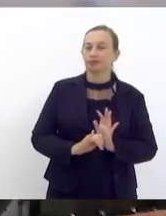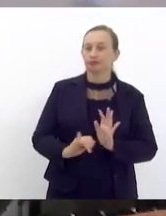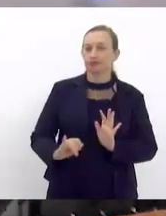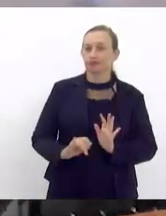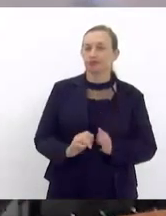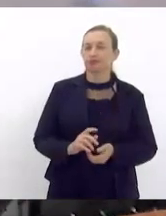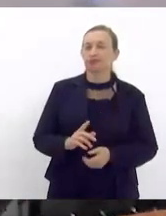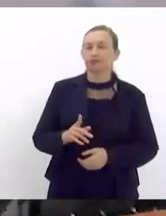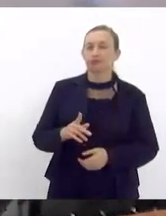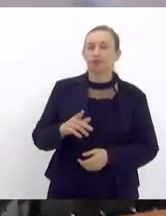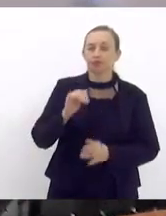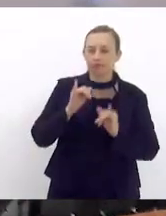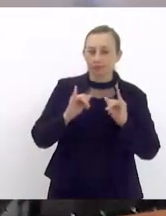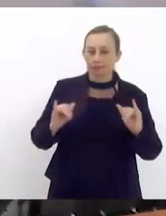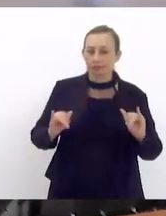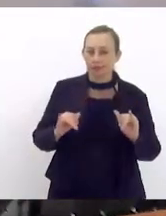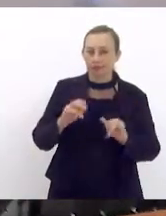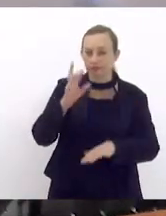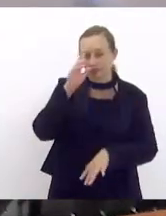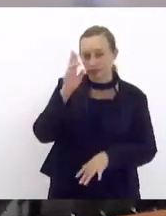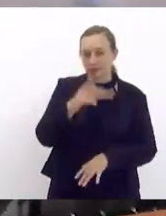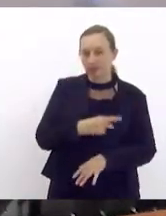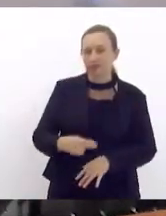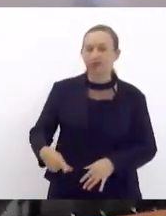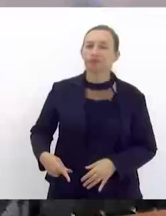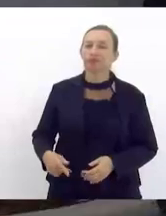declaração vai declarar